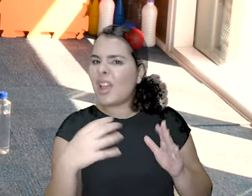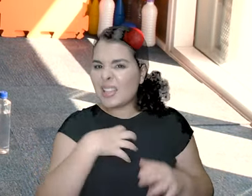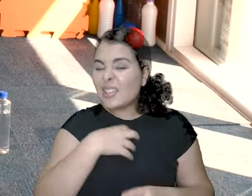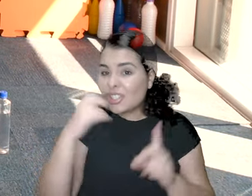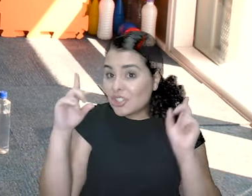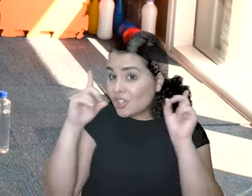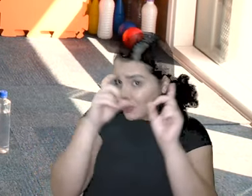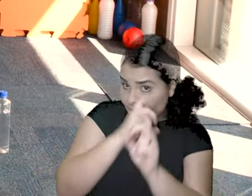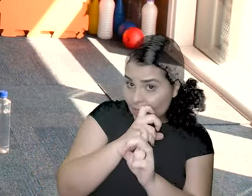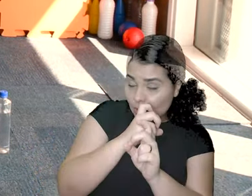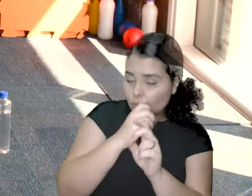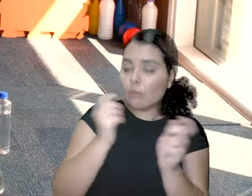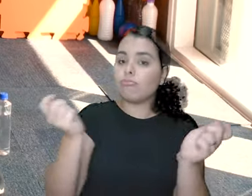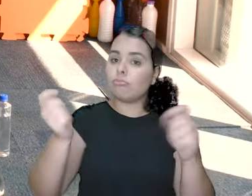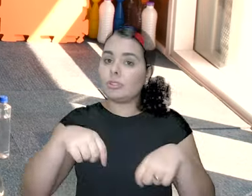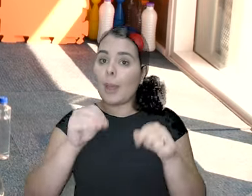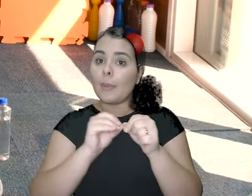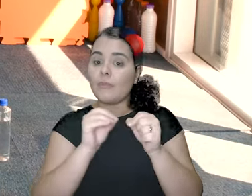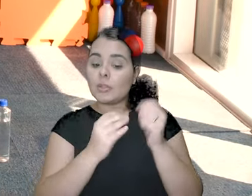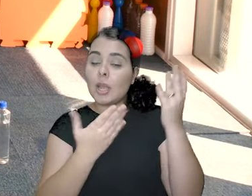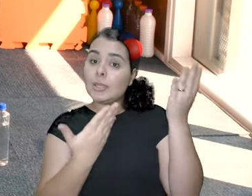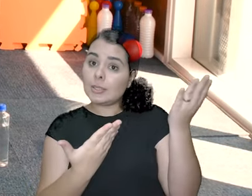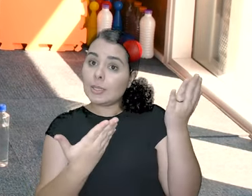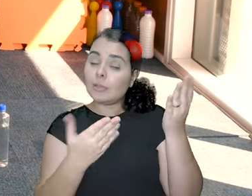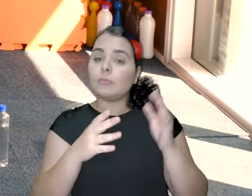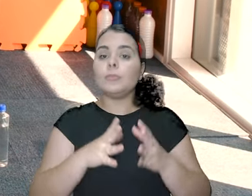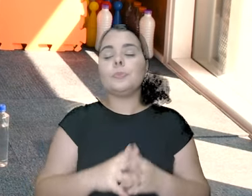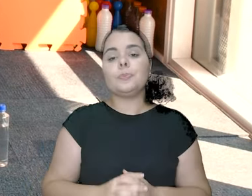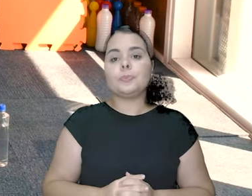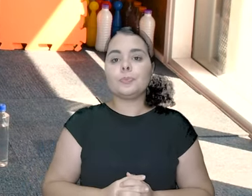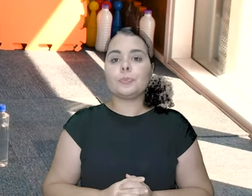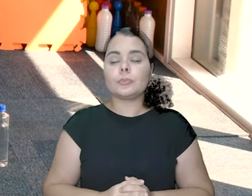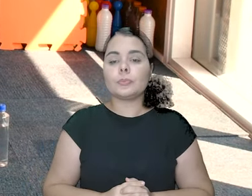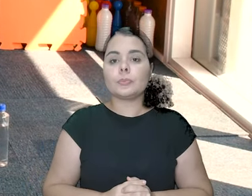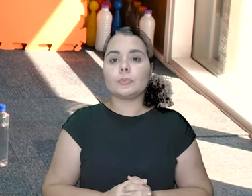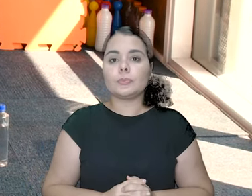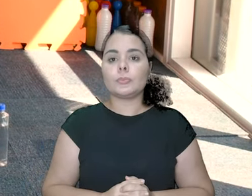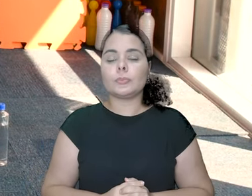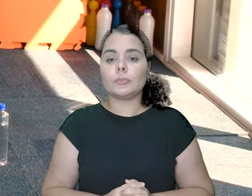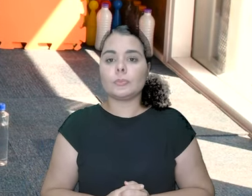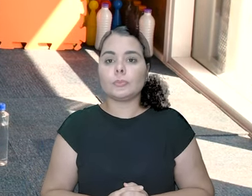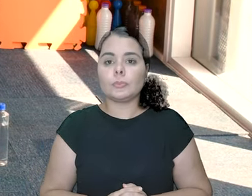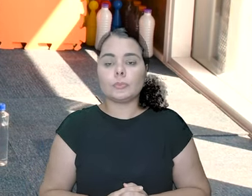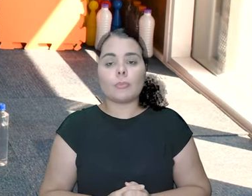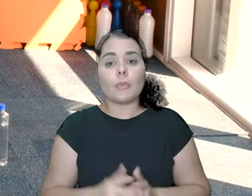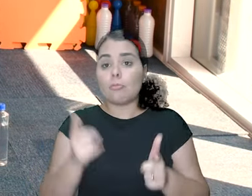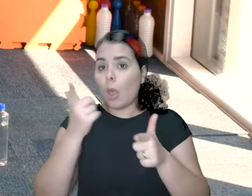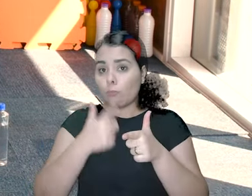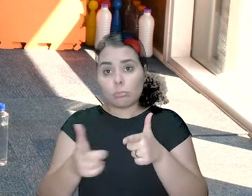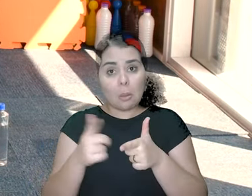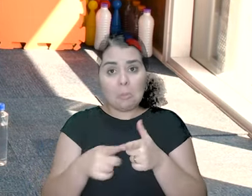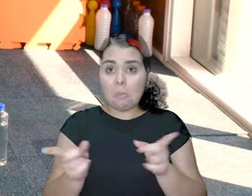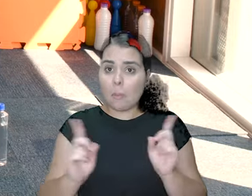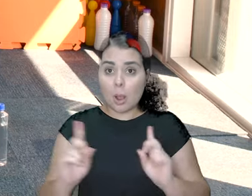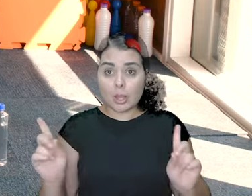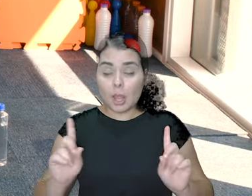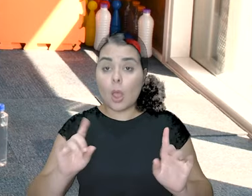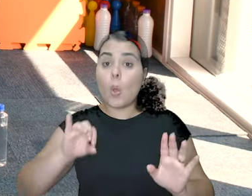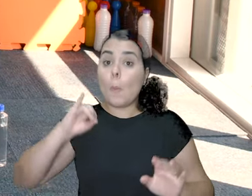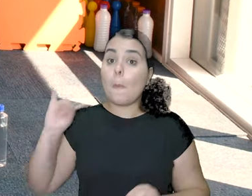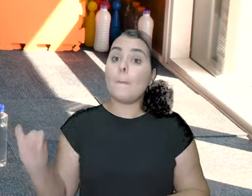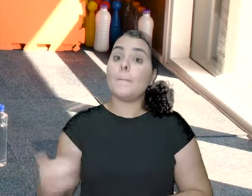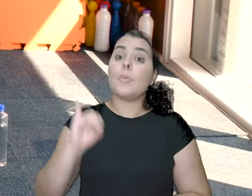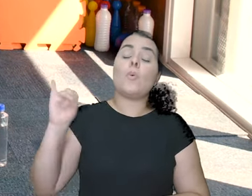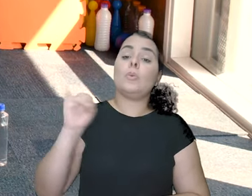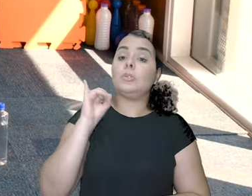Pode começar. Está difícil? A gente apoia o pé. E faz com o apoio. Não tem